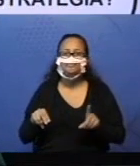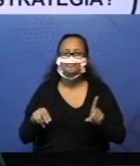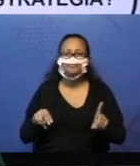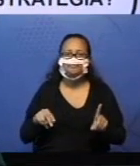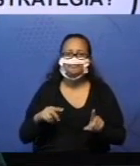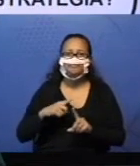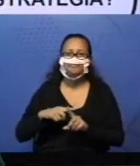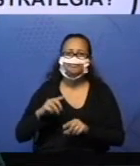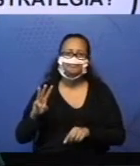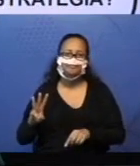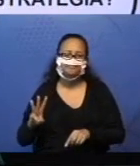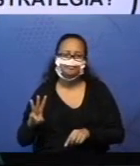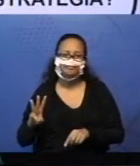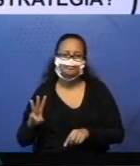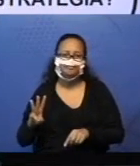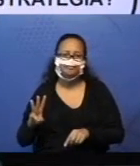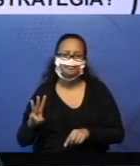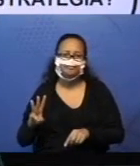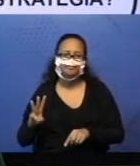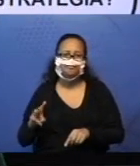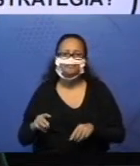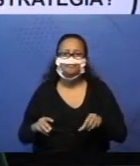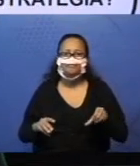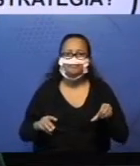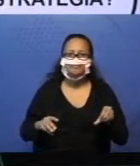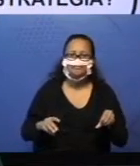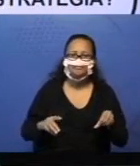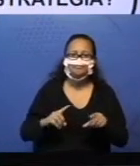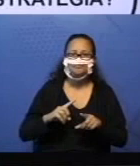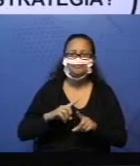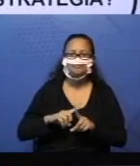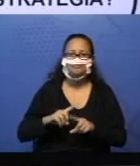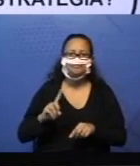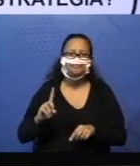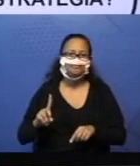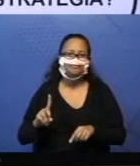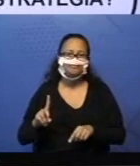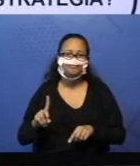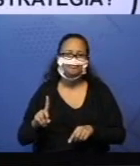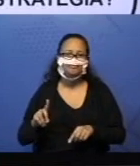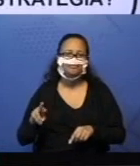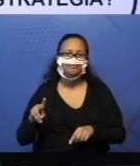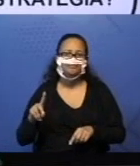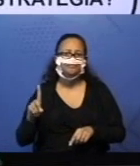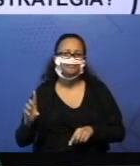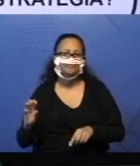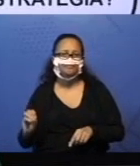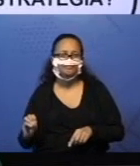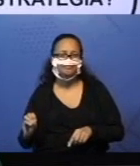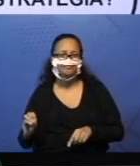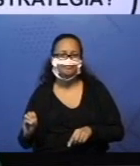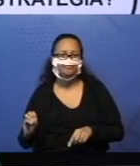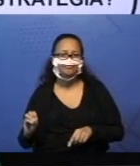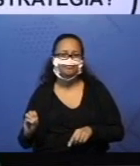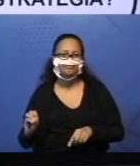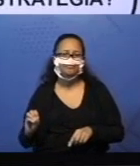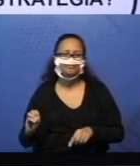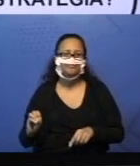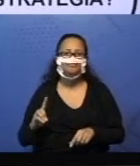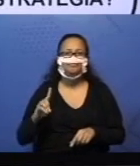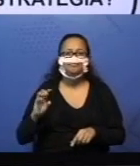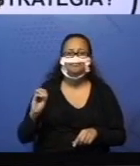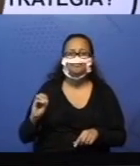9, e 9 mais 1 é 10. Daí, adicionando 10 mais o 3,